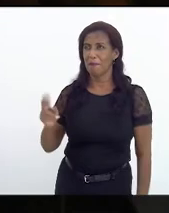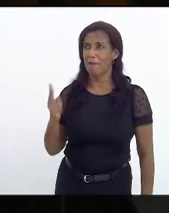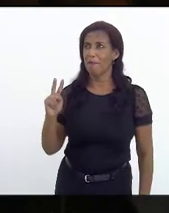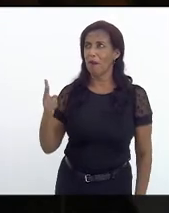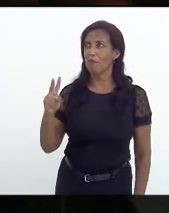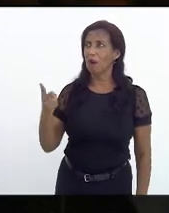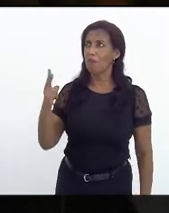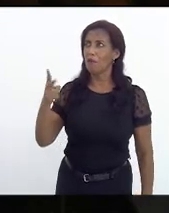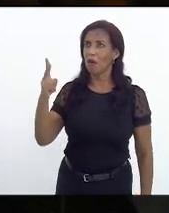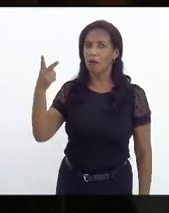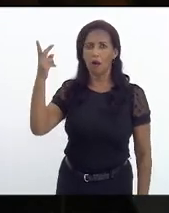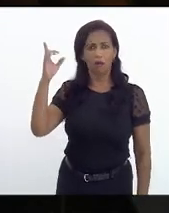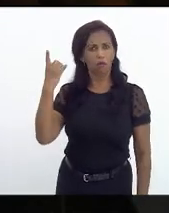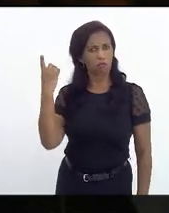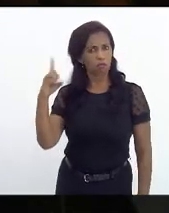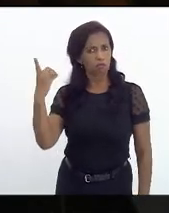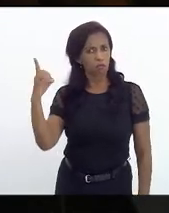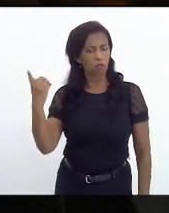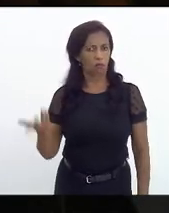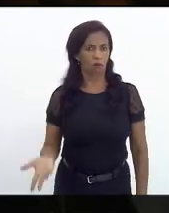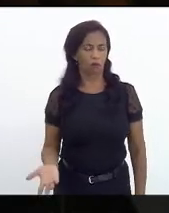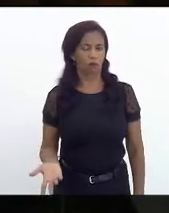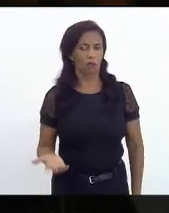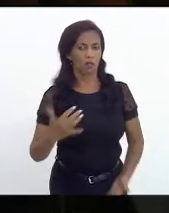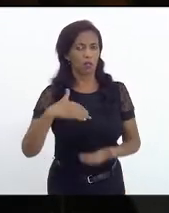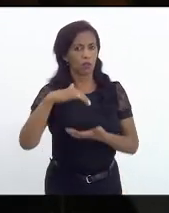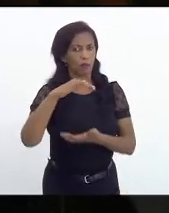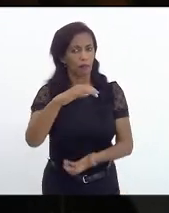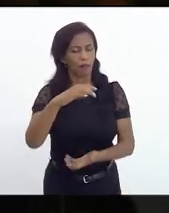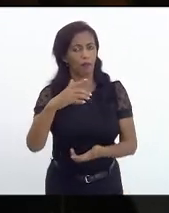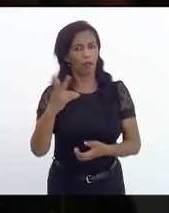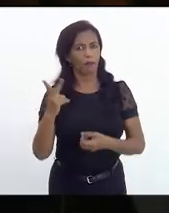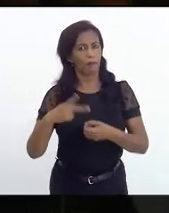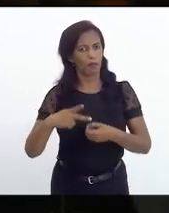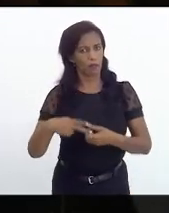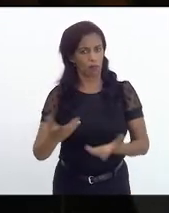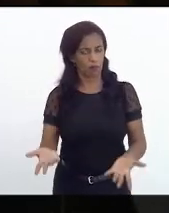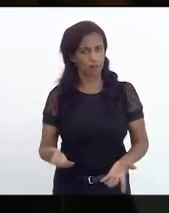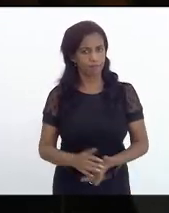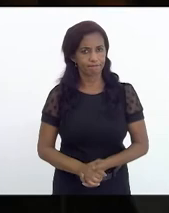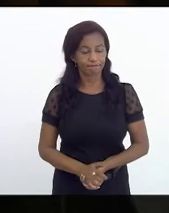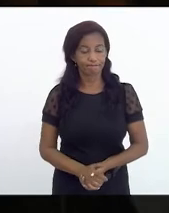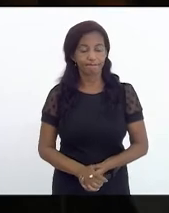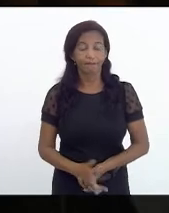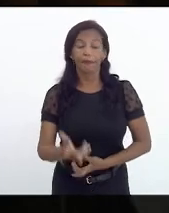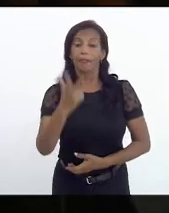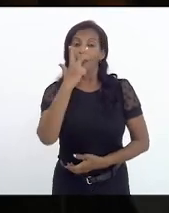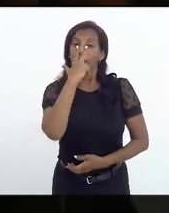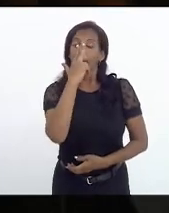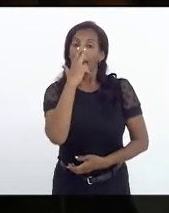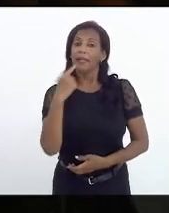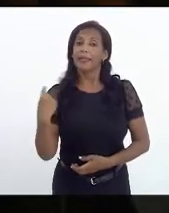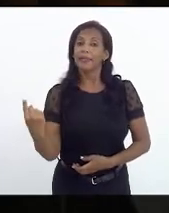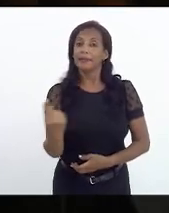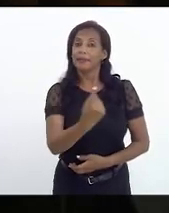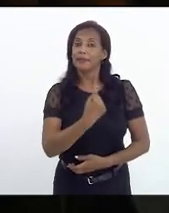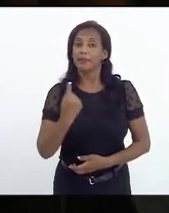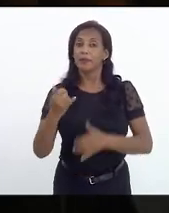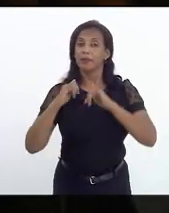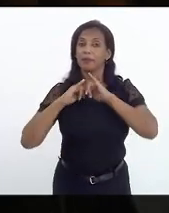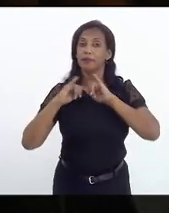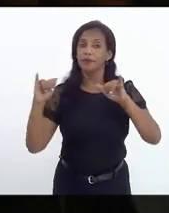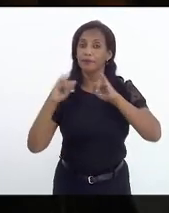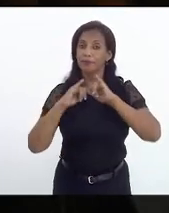do dólar e do preço do barril de petróleo. Então, parece que o nosso noticiário